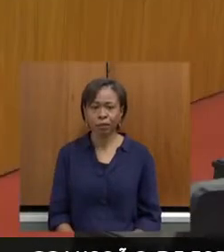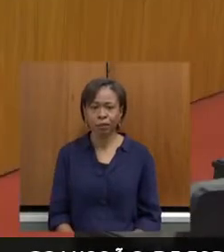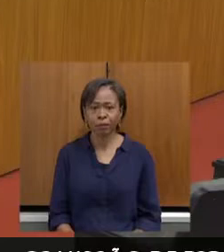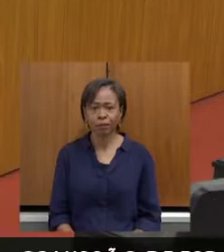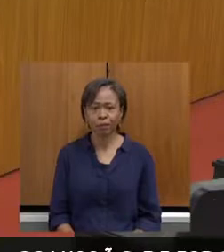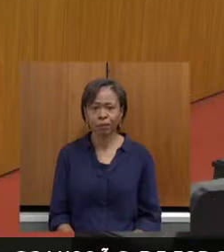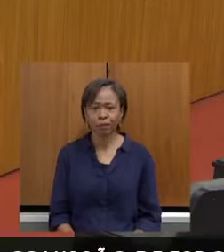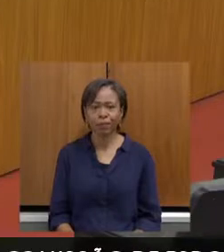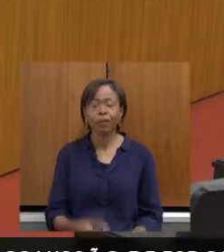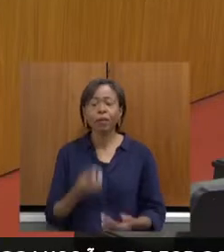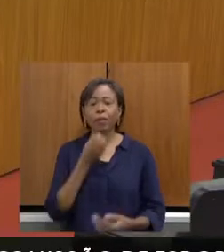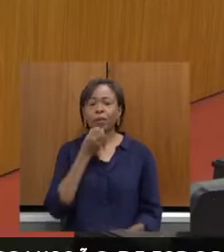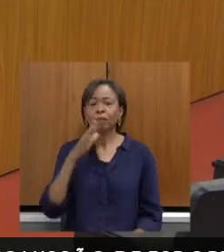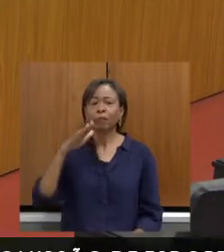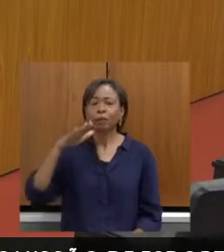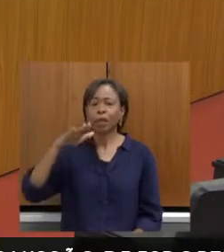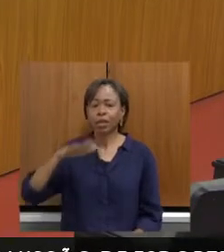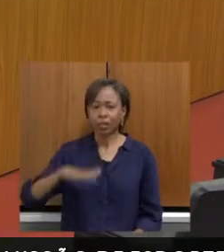Boa tarde.